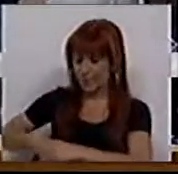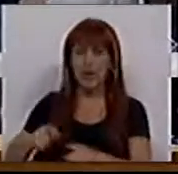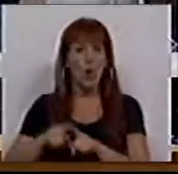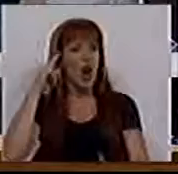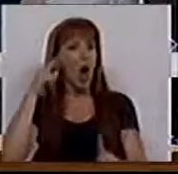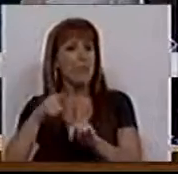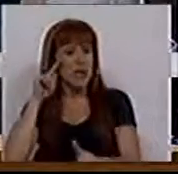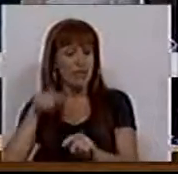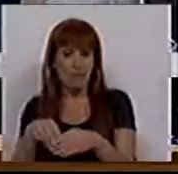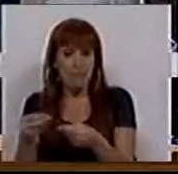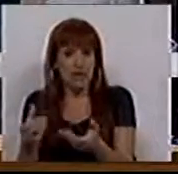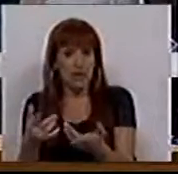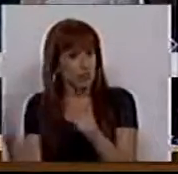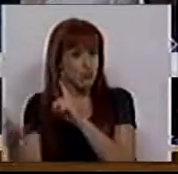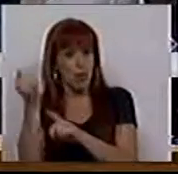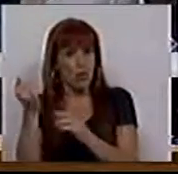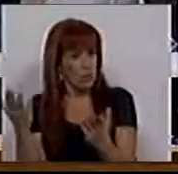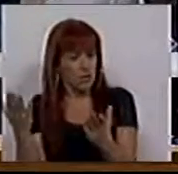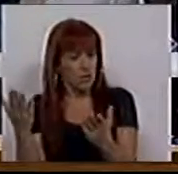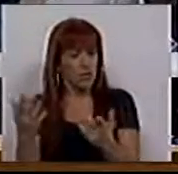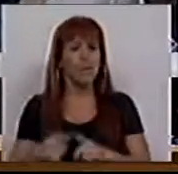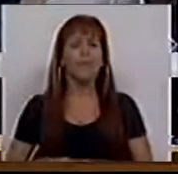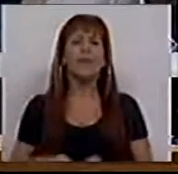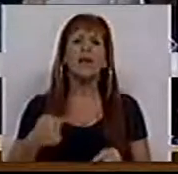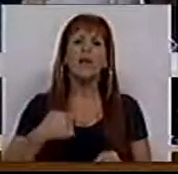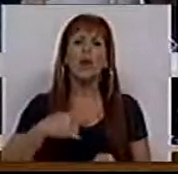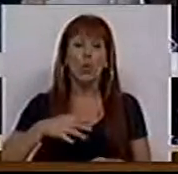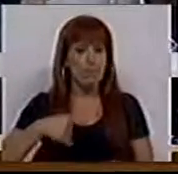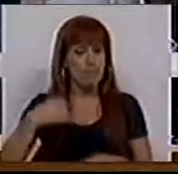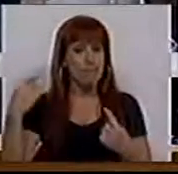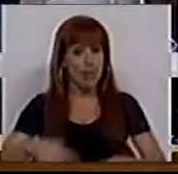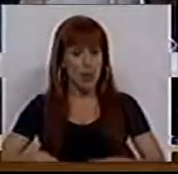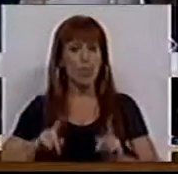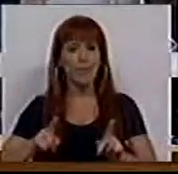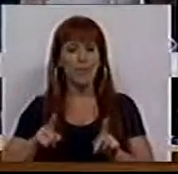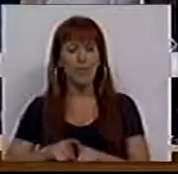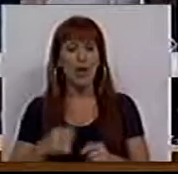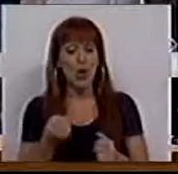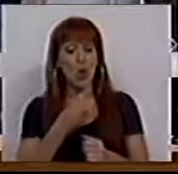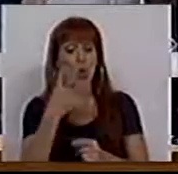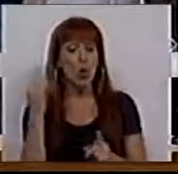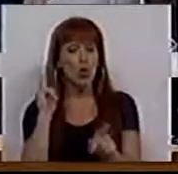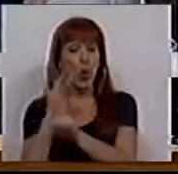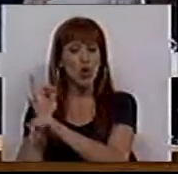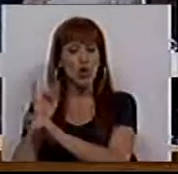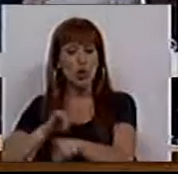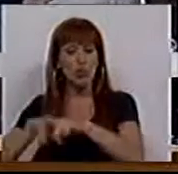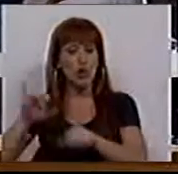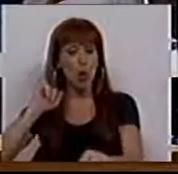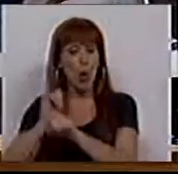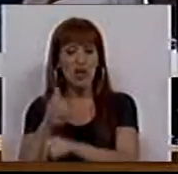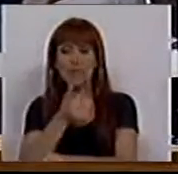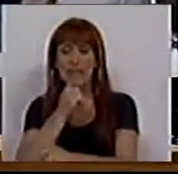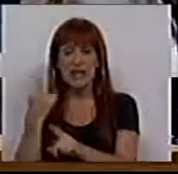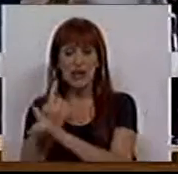os objetivos nesta matéria sejam alcançados. Eu receio que haja um conjunto de outras políticas e de